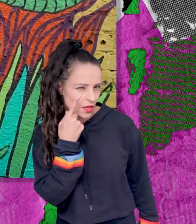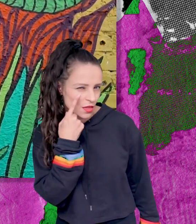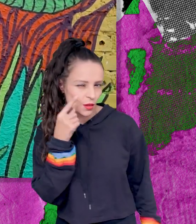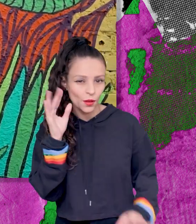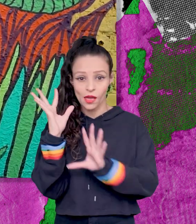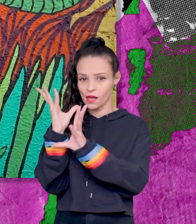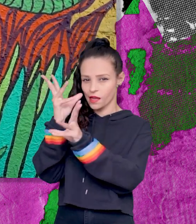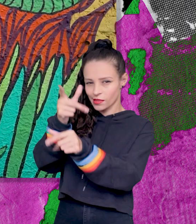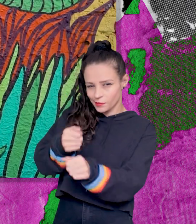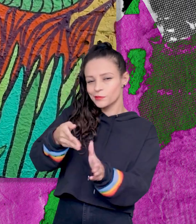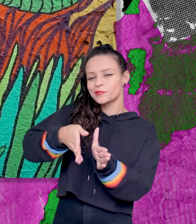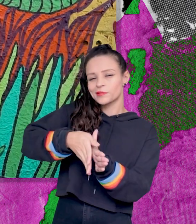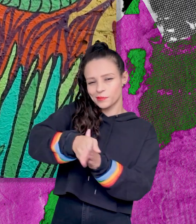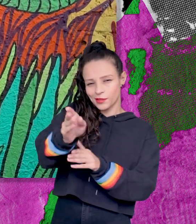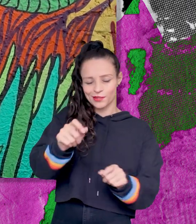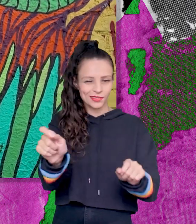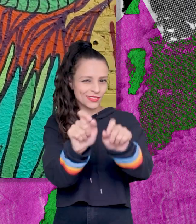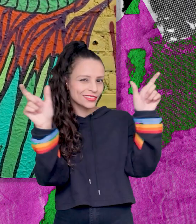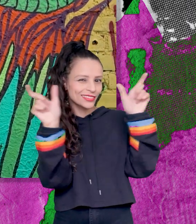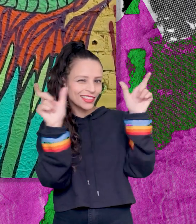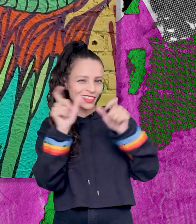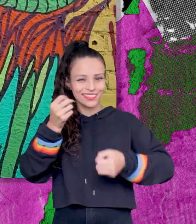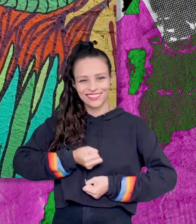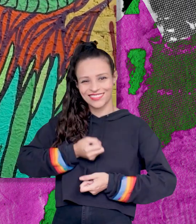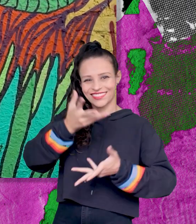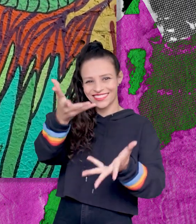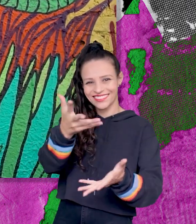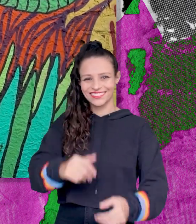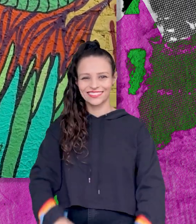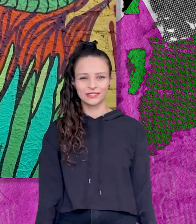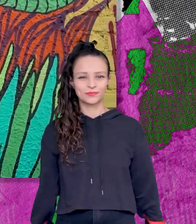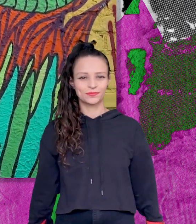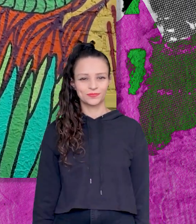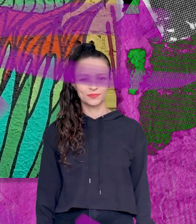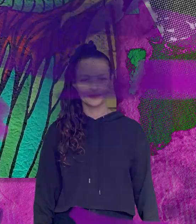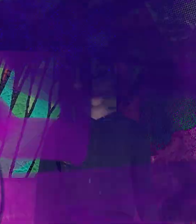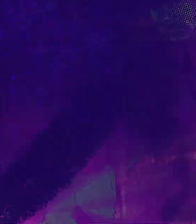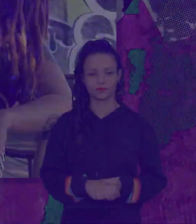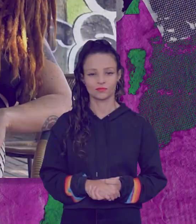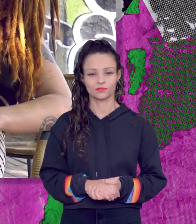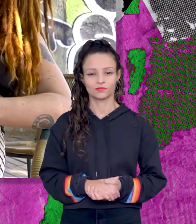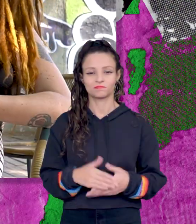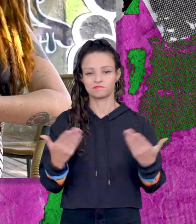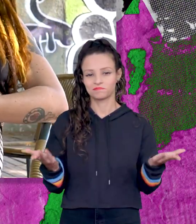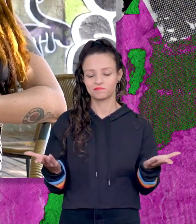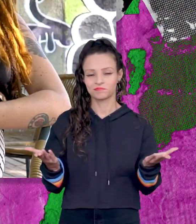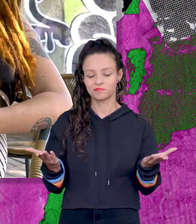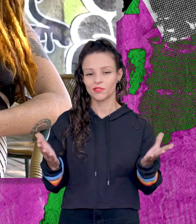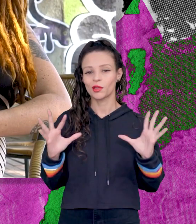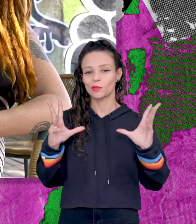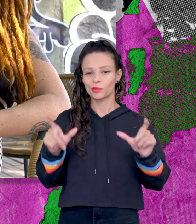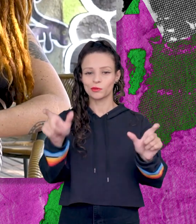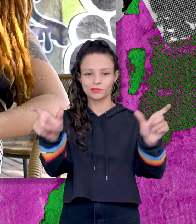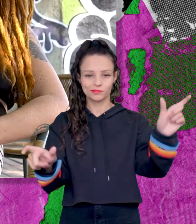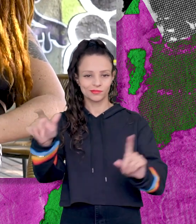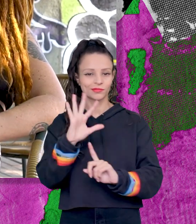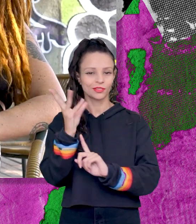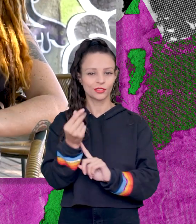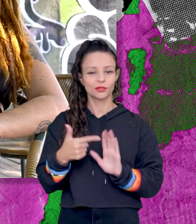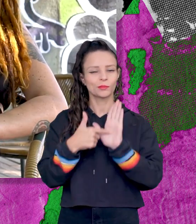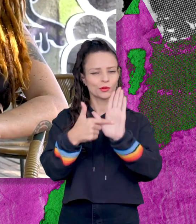Pega a visão do depoimento e se liga na atração. Bom, como todos os artistas